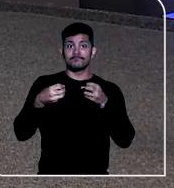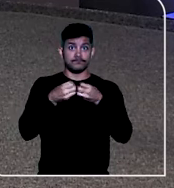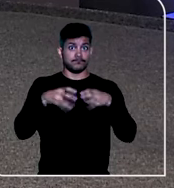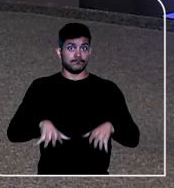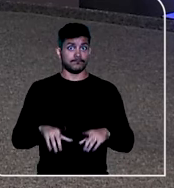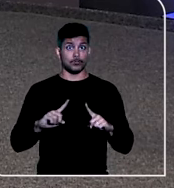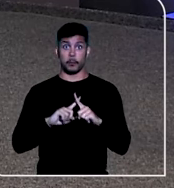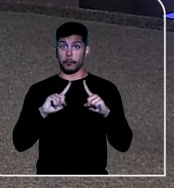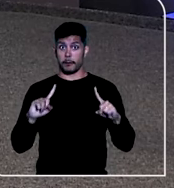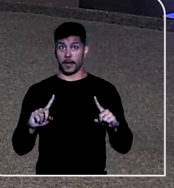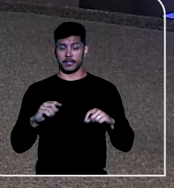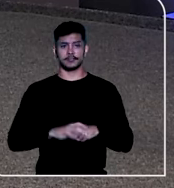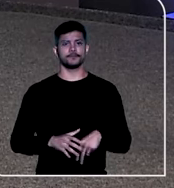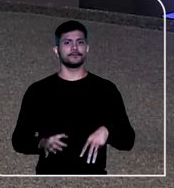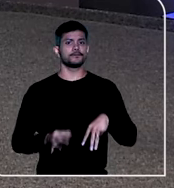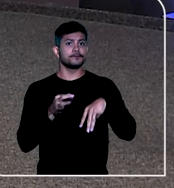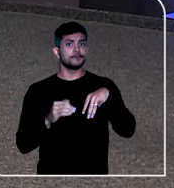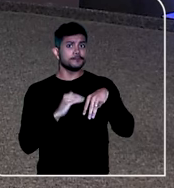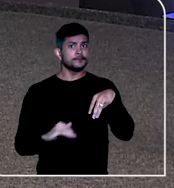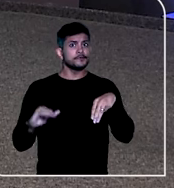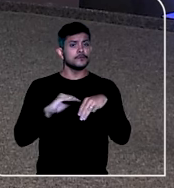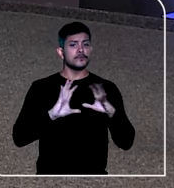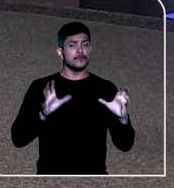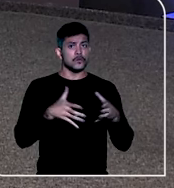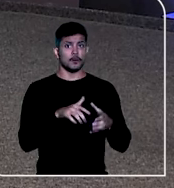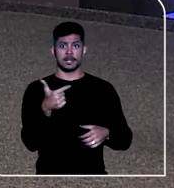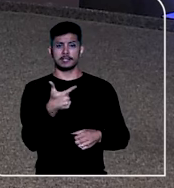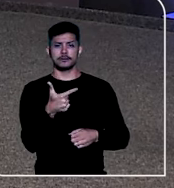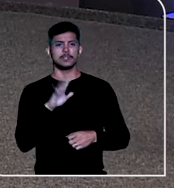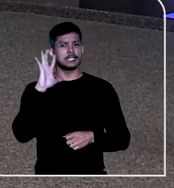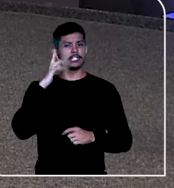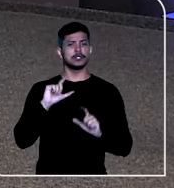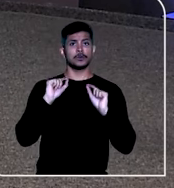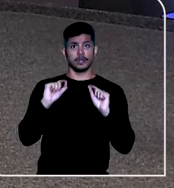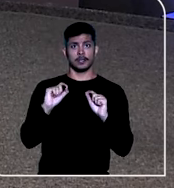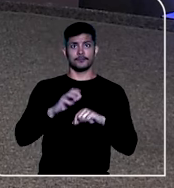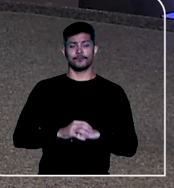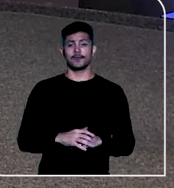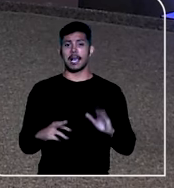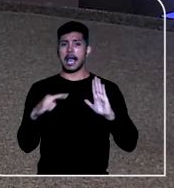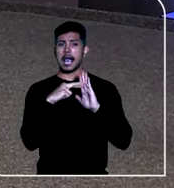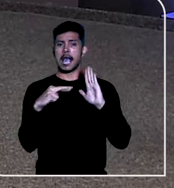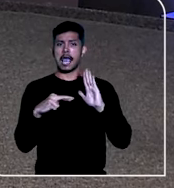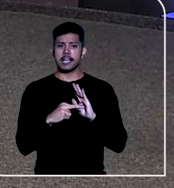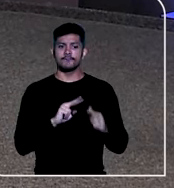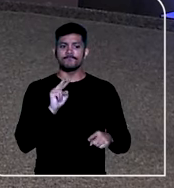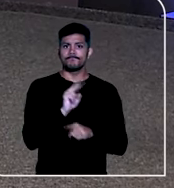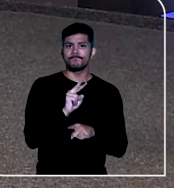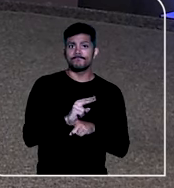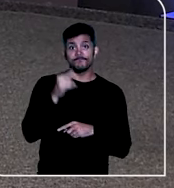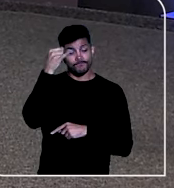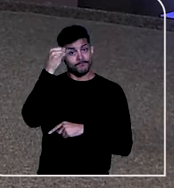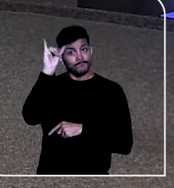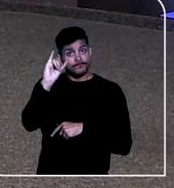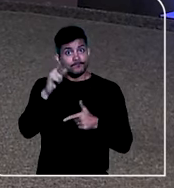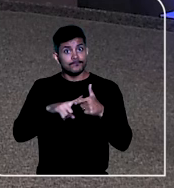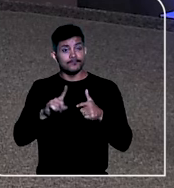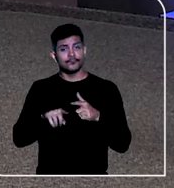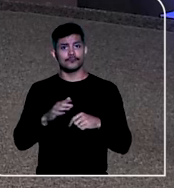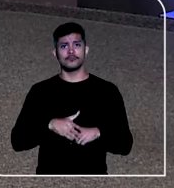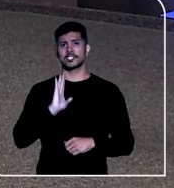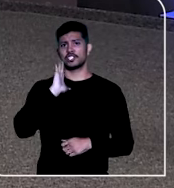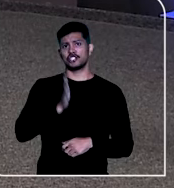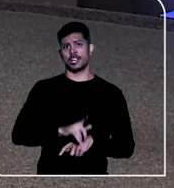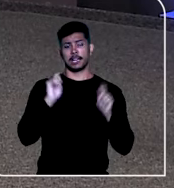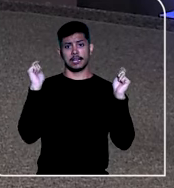da segunda turma concluíram que a violação dos princípios da prevenção e da precaução é suficiente para que